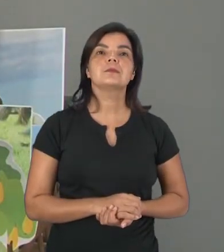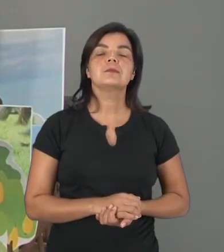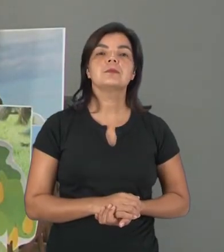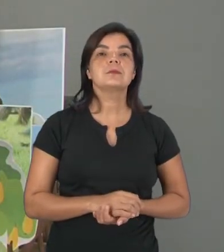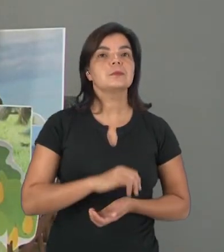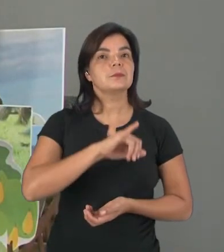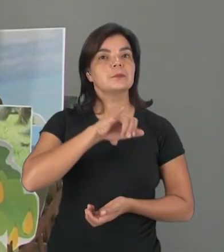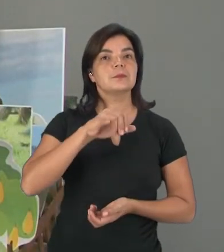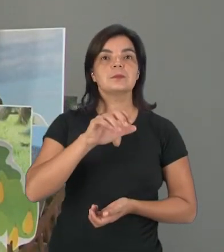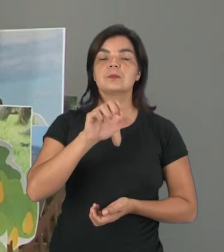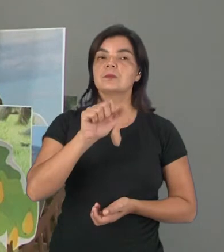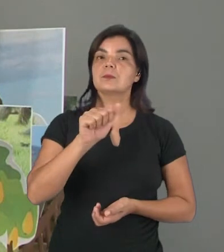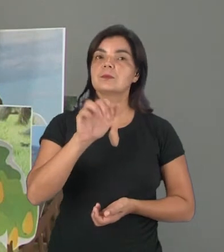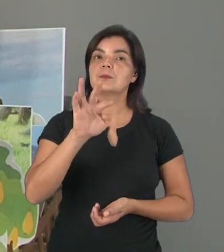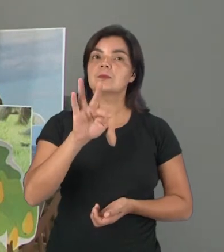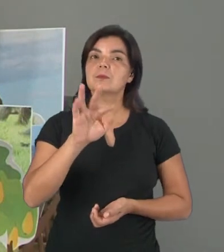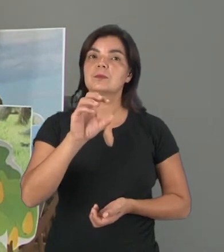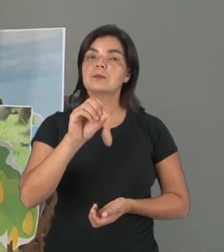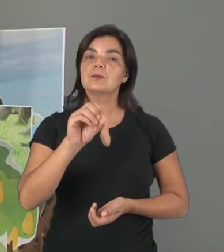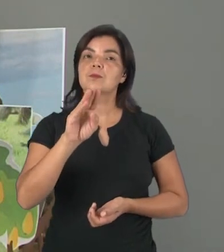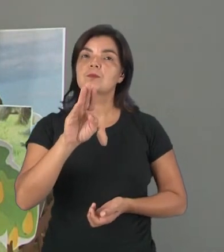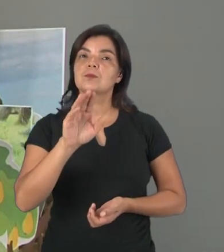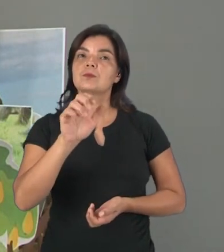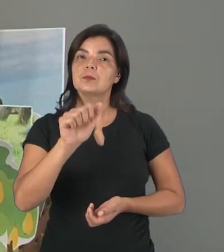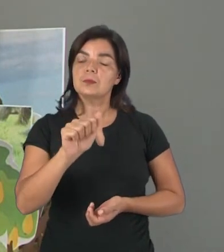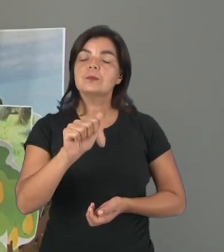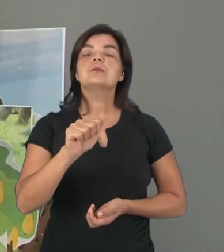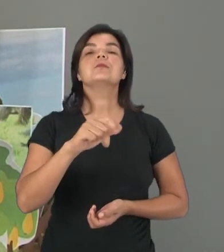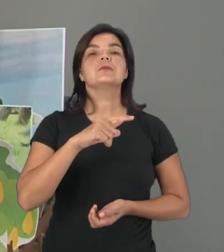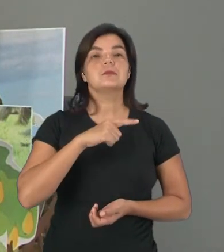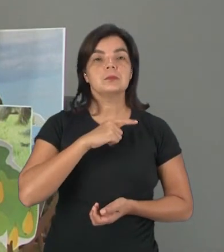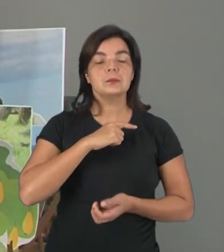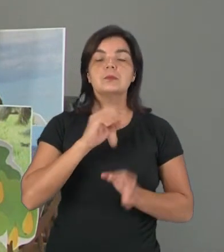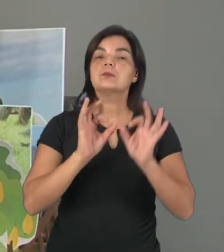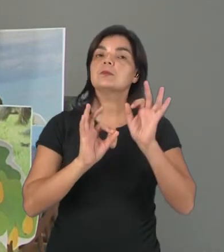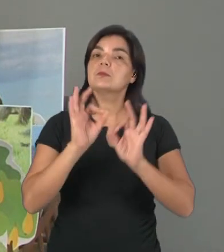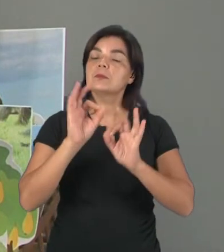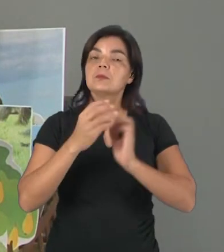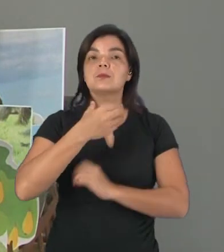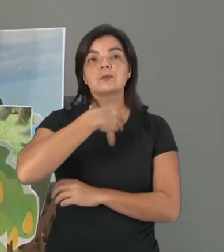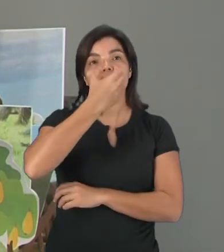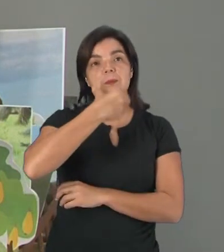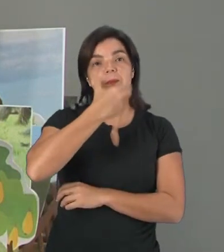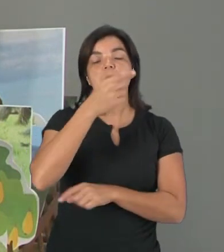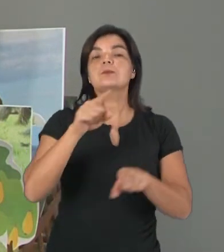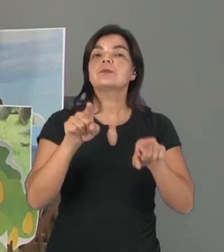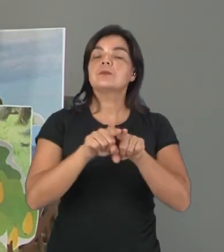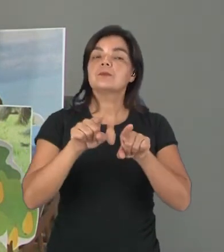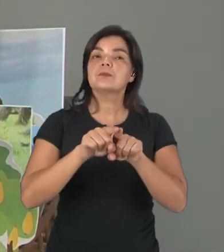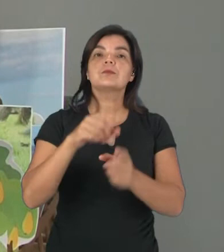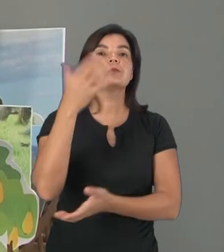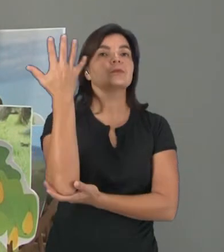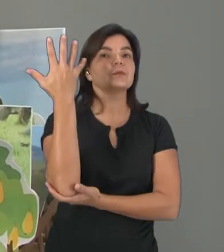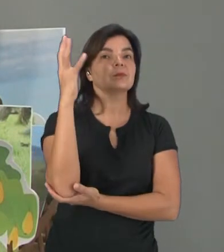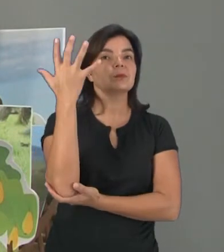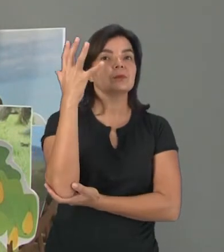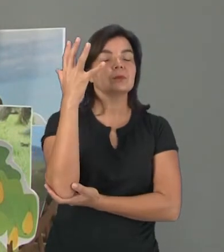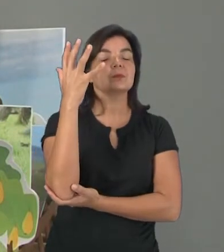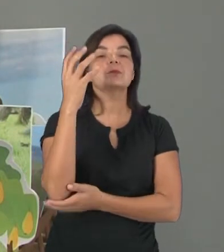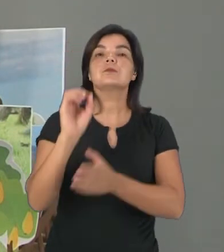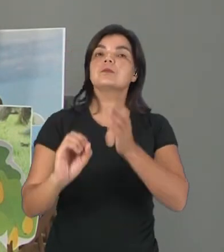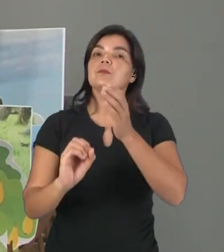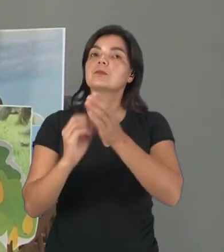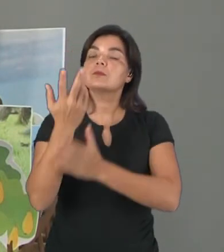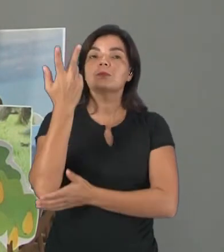jatobar. Isso mesmo. Ela também produz frutos e ela é um exemplo de árvore